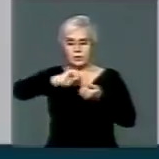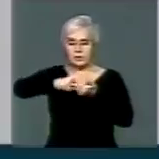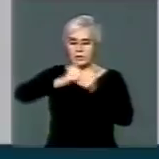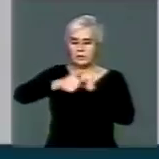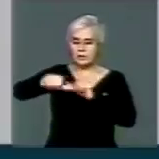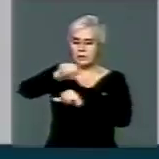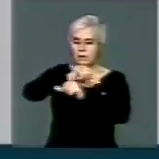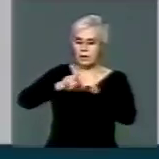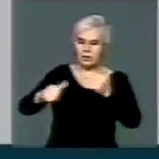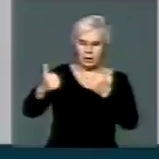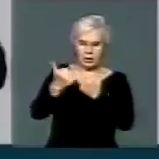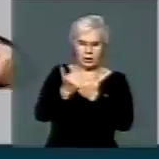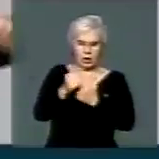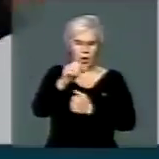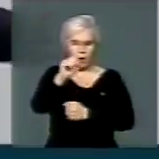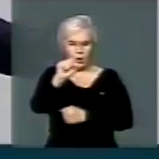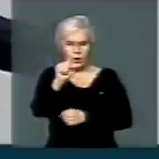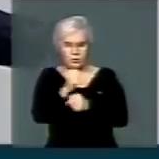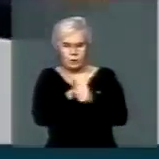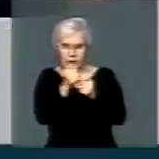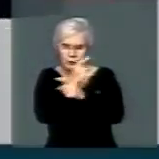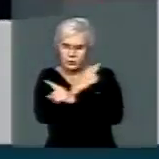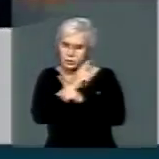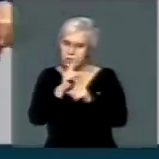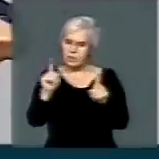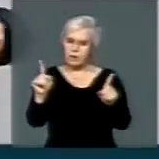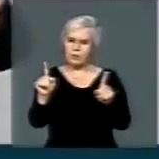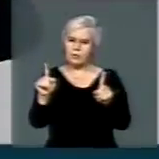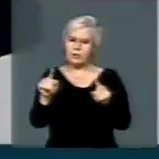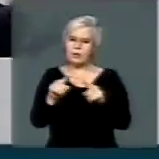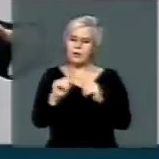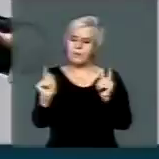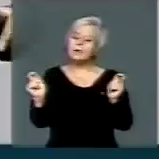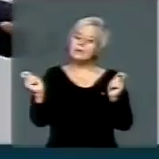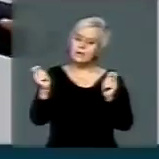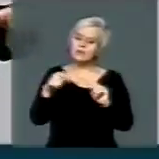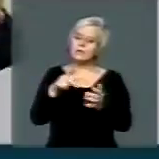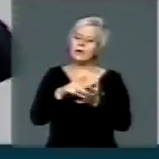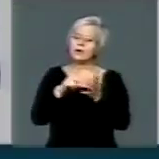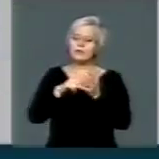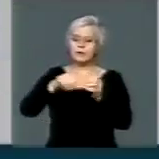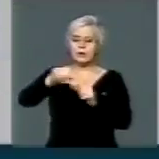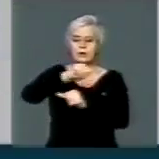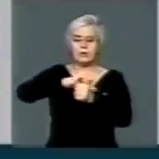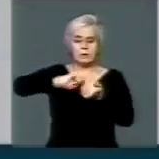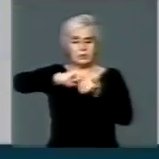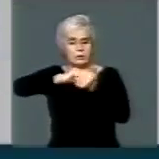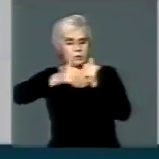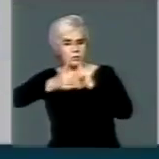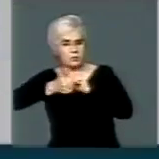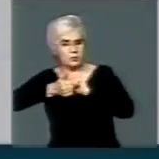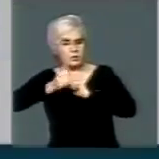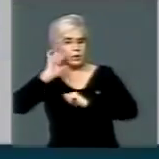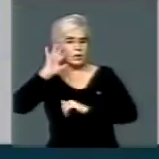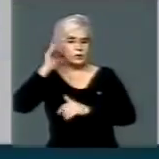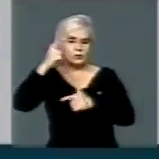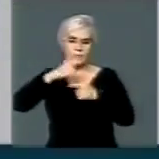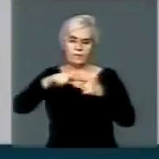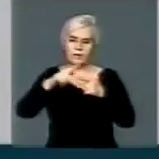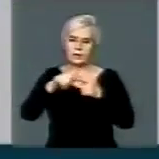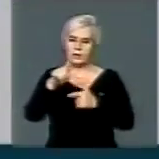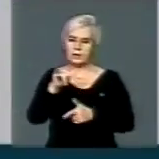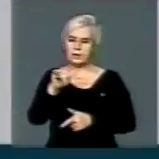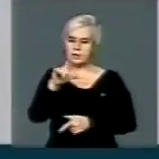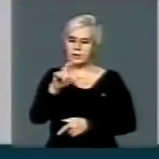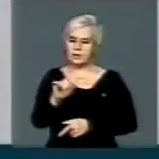absolutamente oito anos, eles possam, só para concluir, de fato, eliminar os seus lixões. Isso tem que se dar